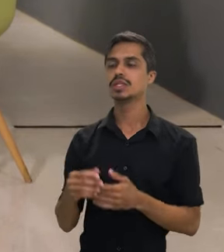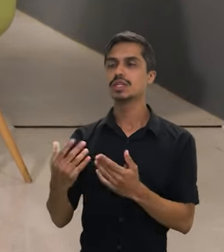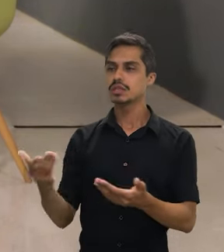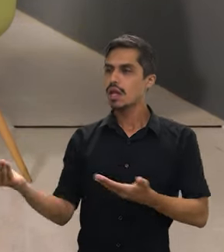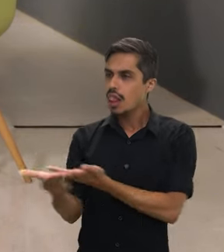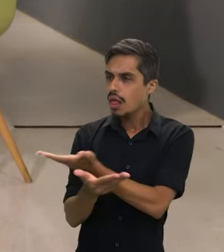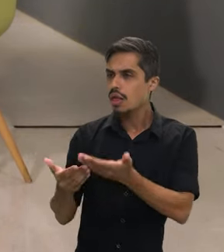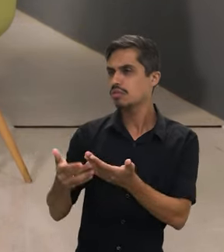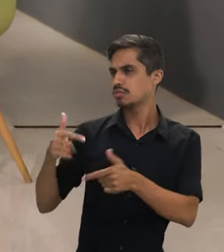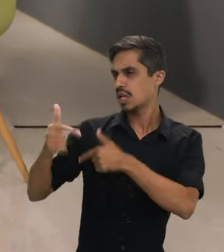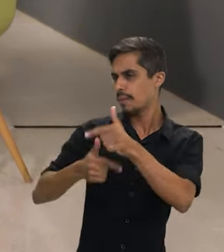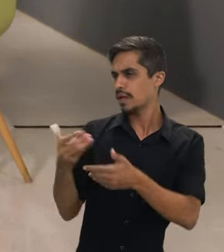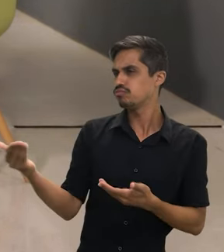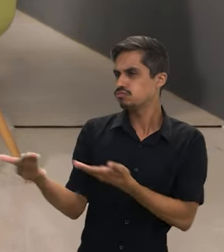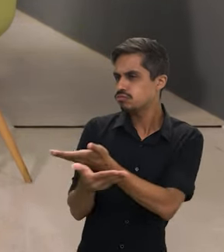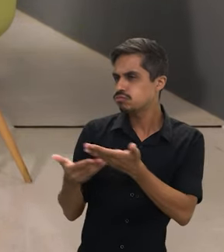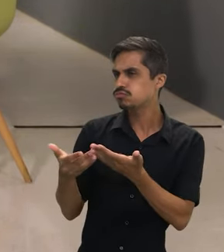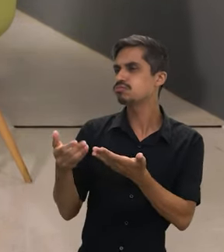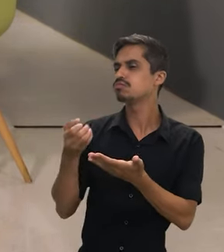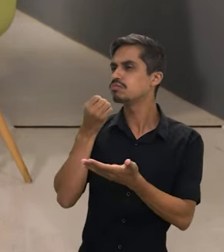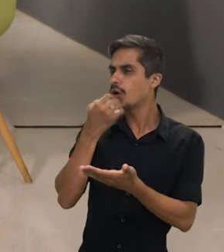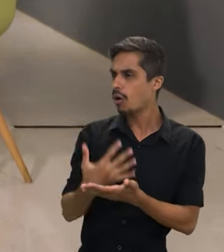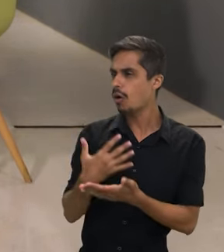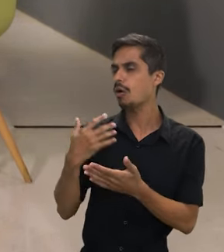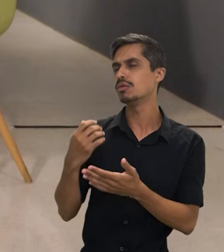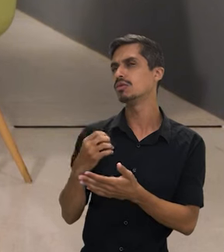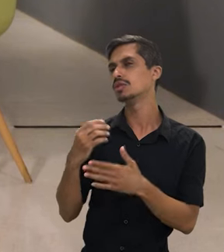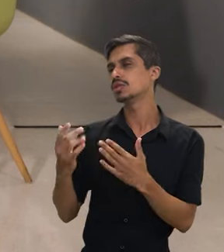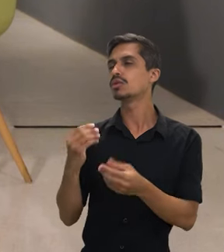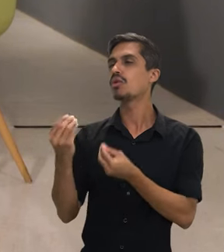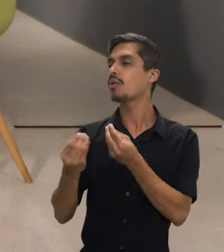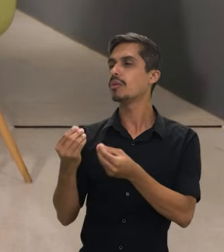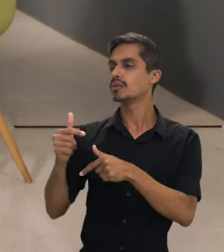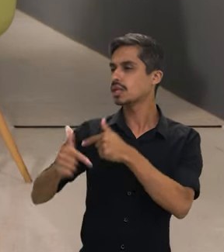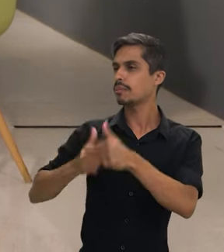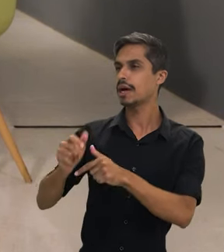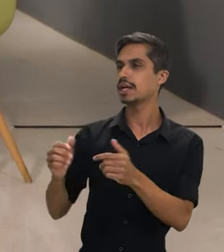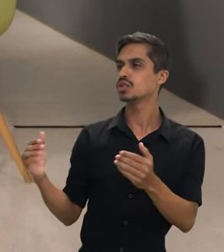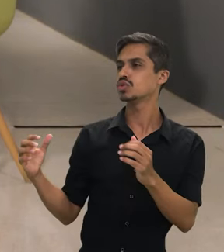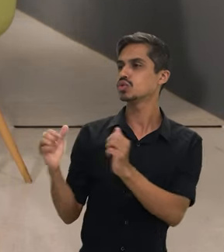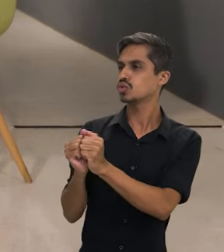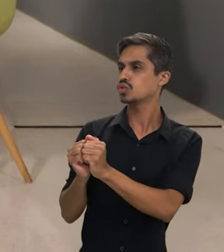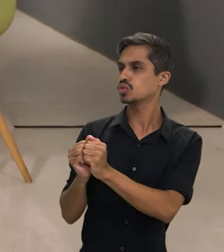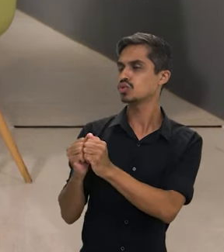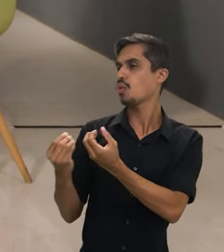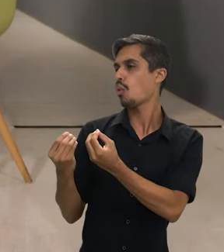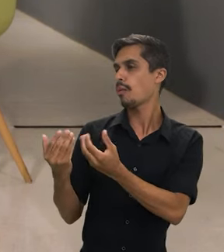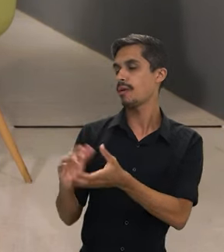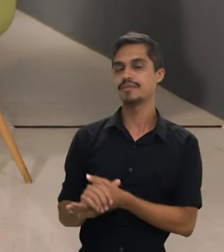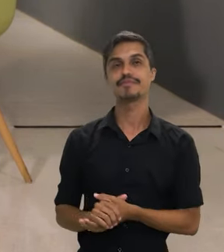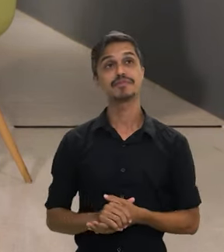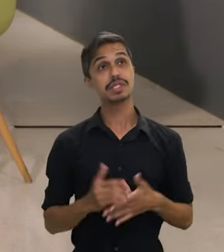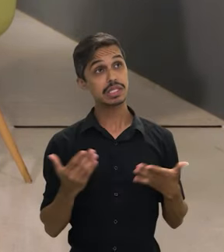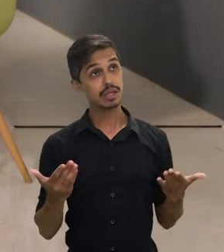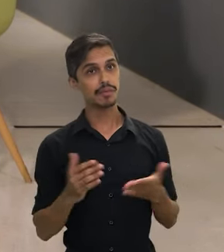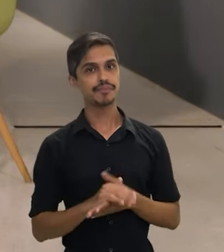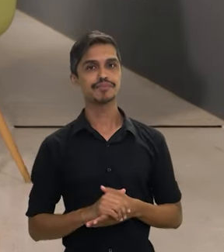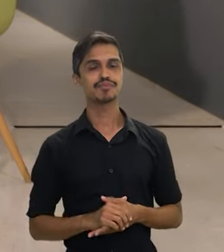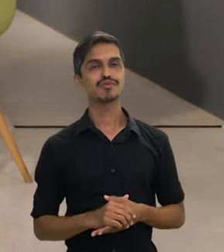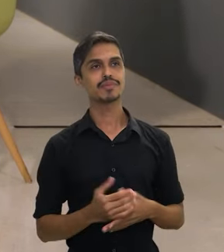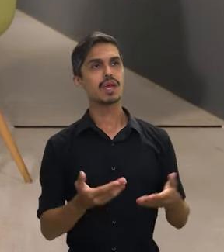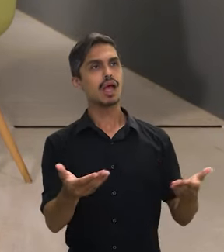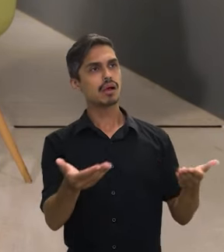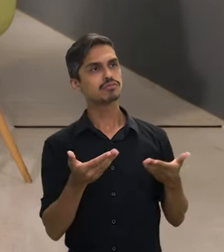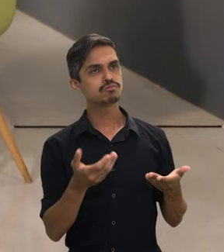trabalhado aí conjuntamente, quais esses trabalhos que vocês têm desenvolvido juntos? Sim, a